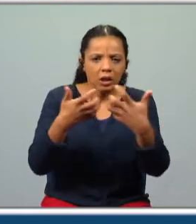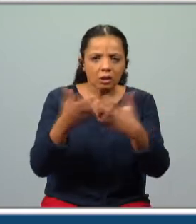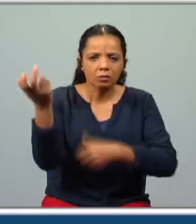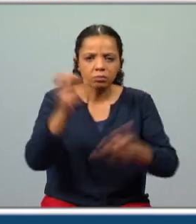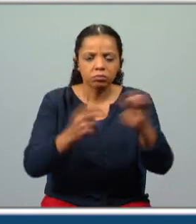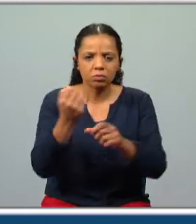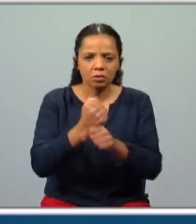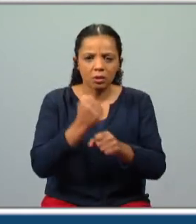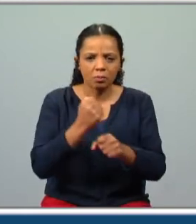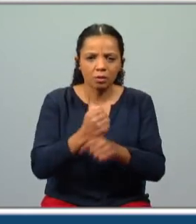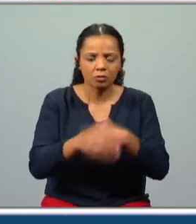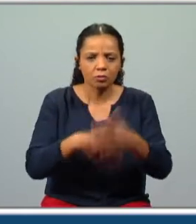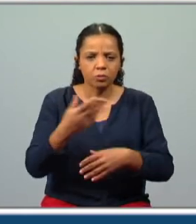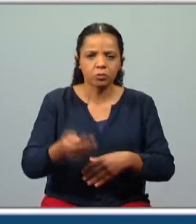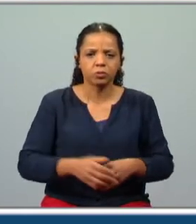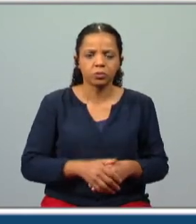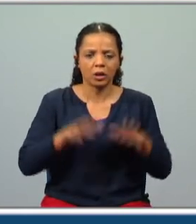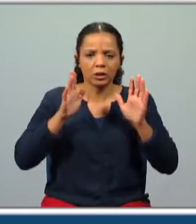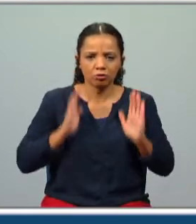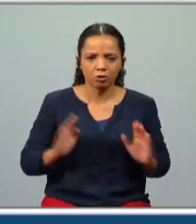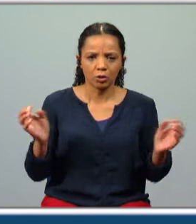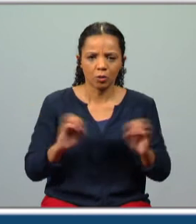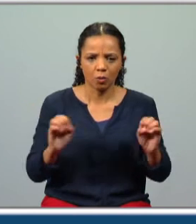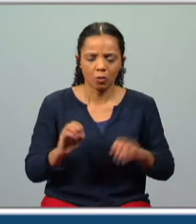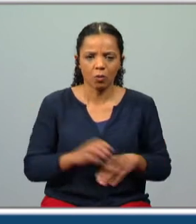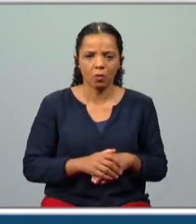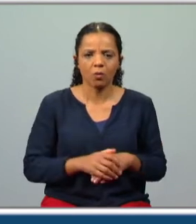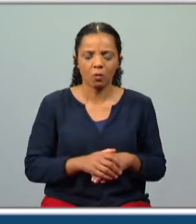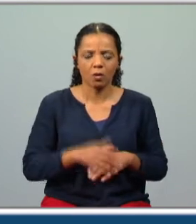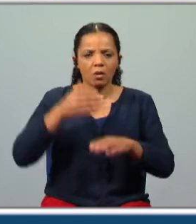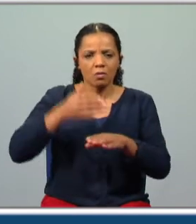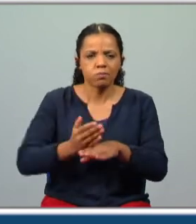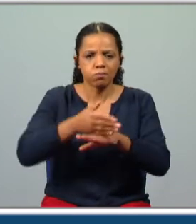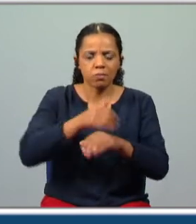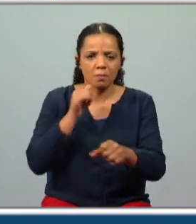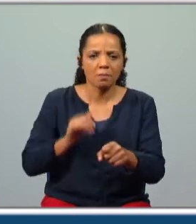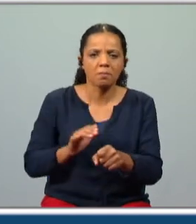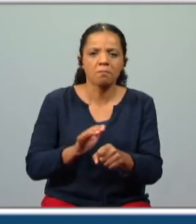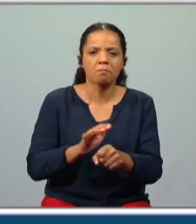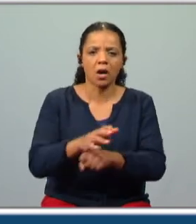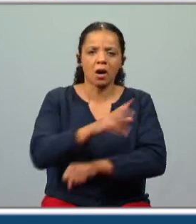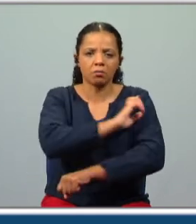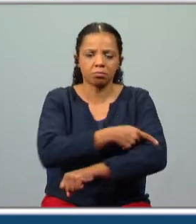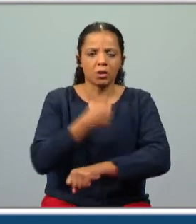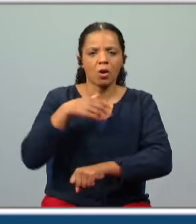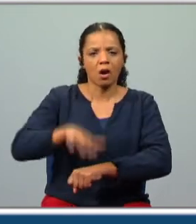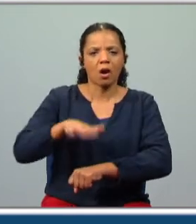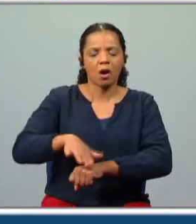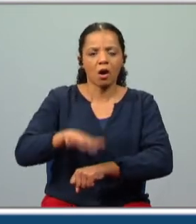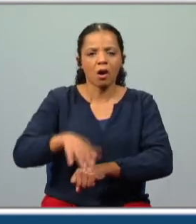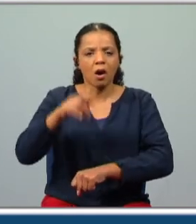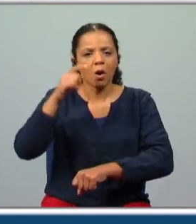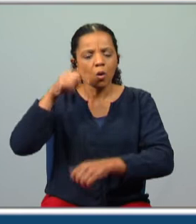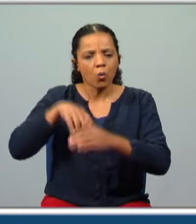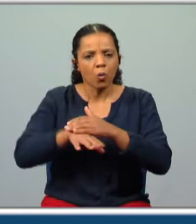tantas e por trabalhos vãos nunca rapousas. Pois os vedados términos quebrantes e navegar-me aos longos mares ousas que eu de tanto tempo há já que guardo e tenho